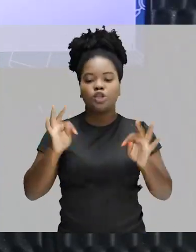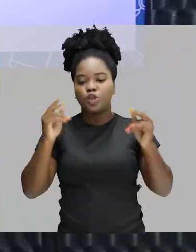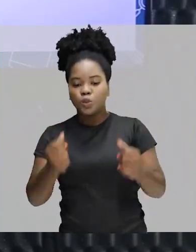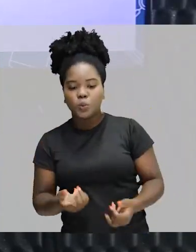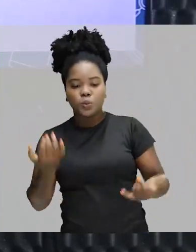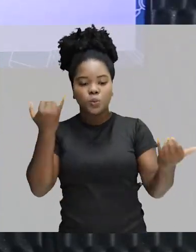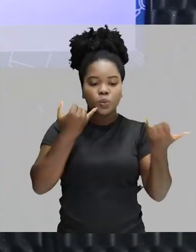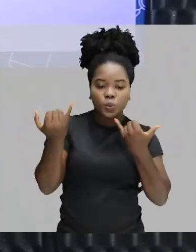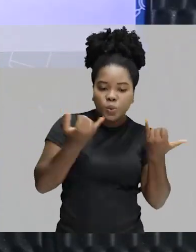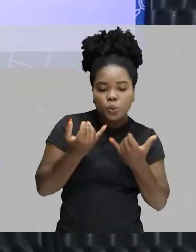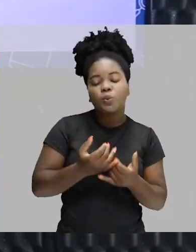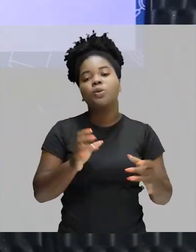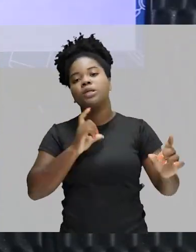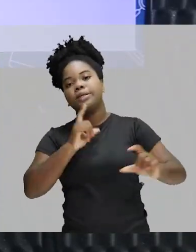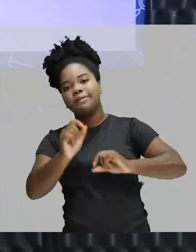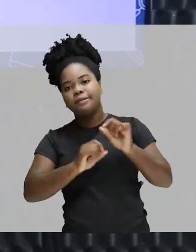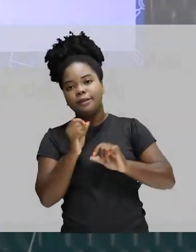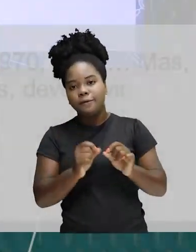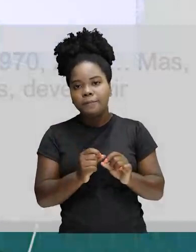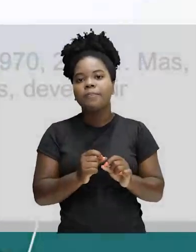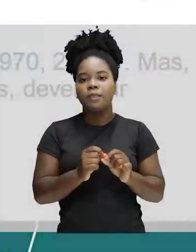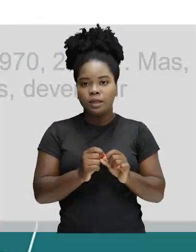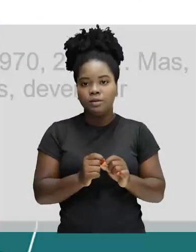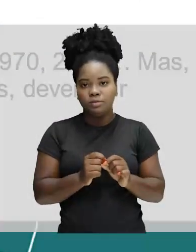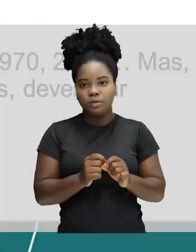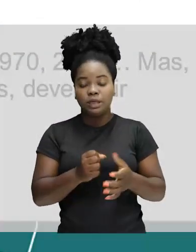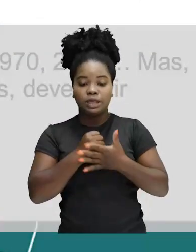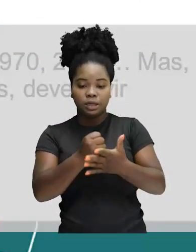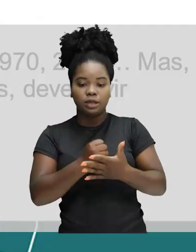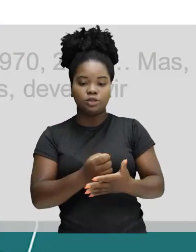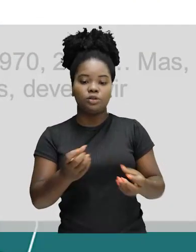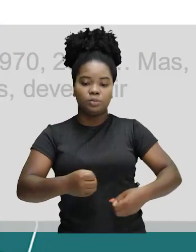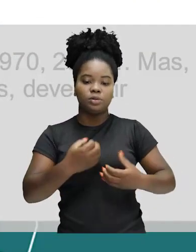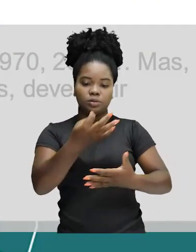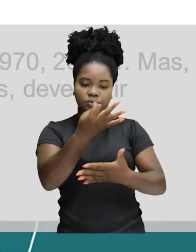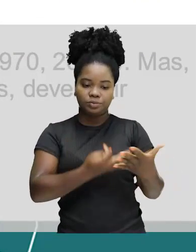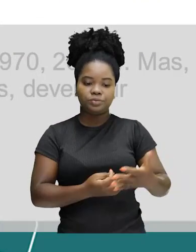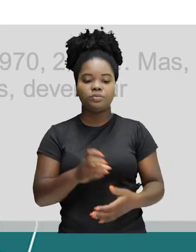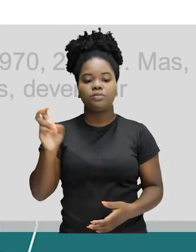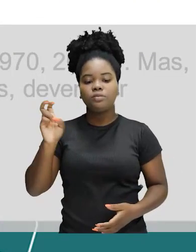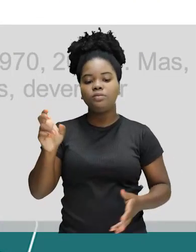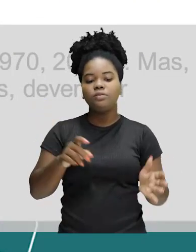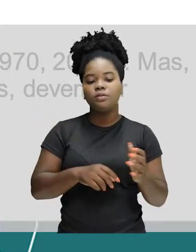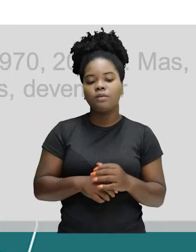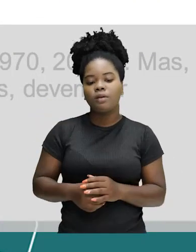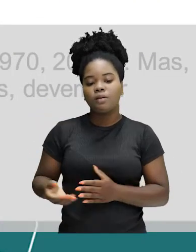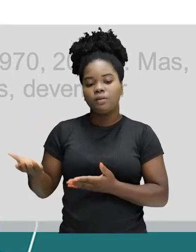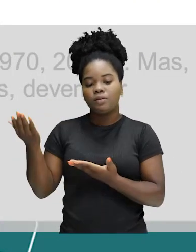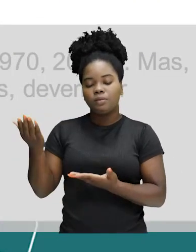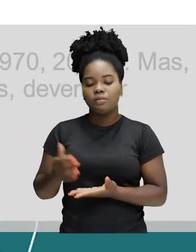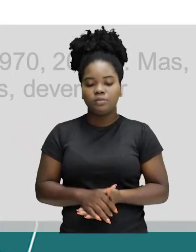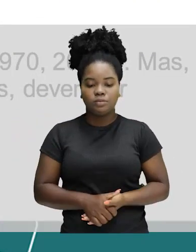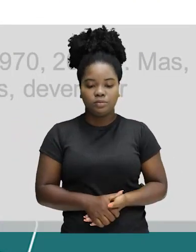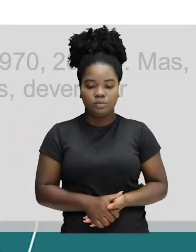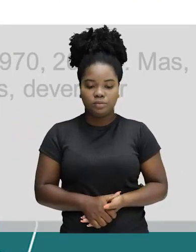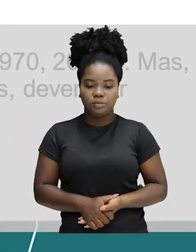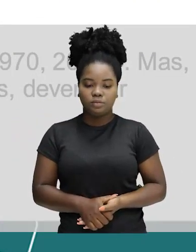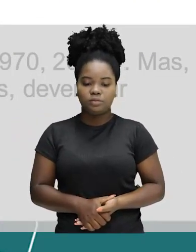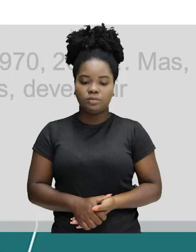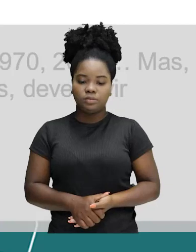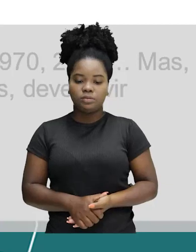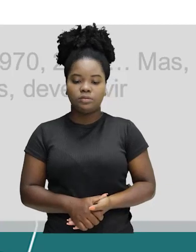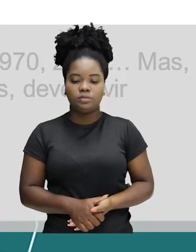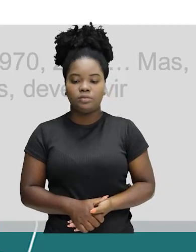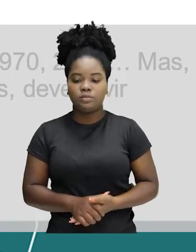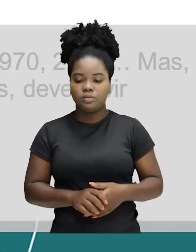que acabam enriquecendo o nosso texto. Dica número cinco. Para informar anos, não utilize pontos. Grafe